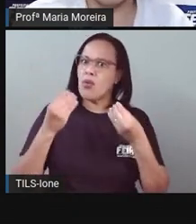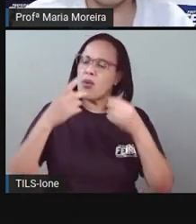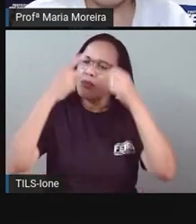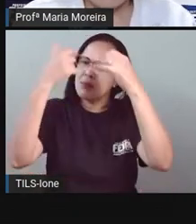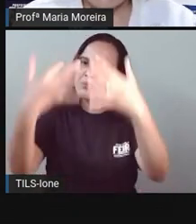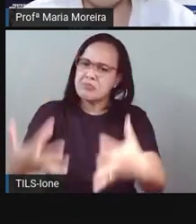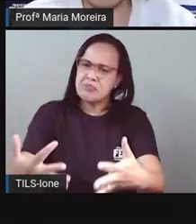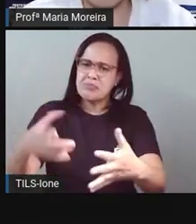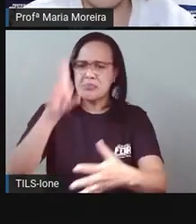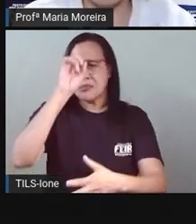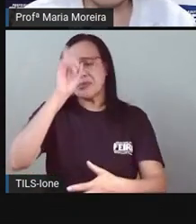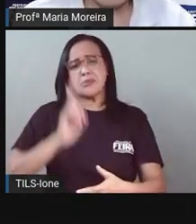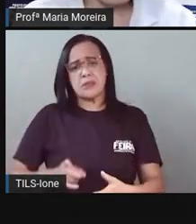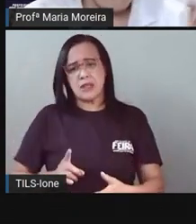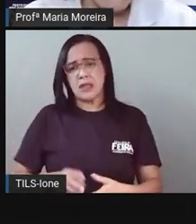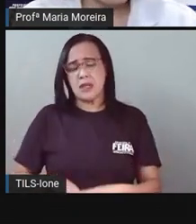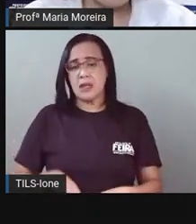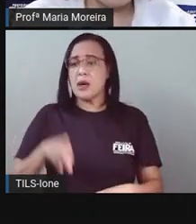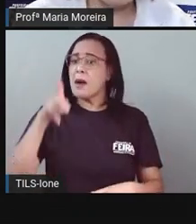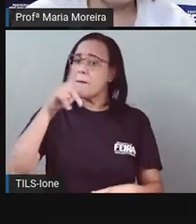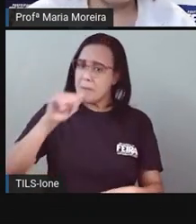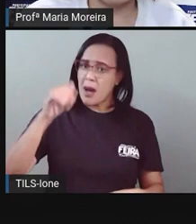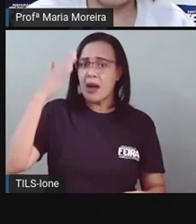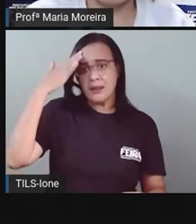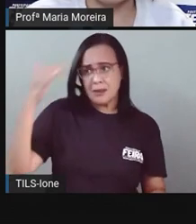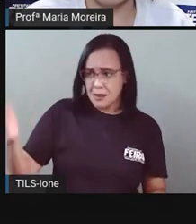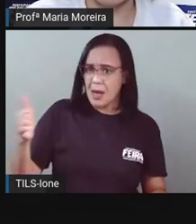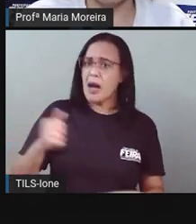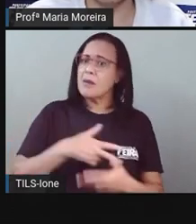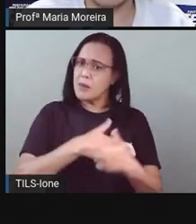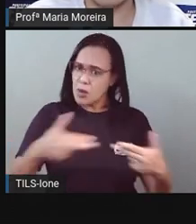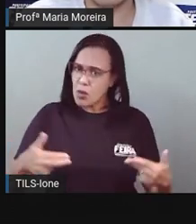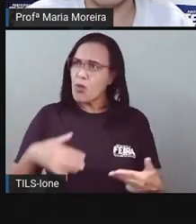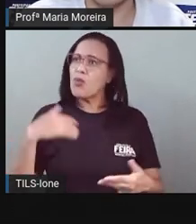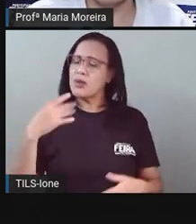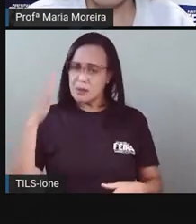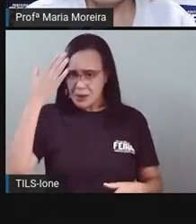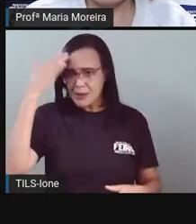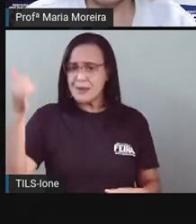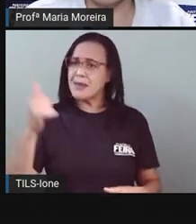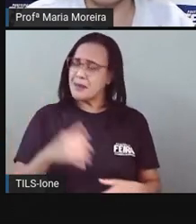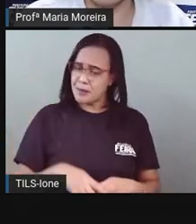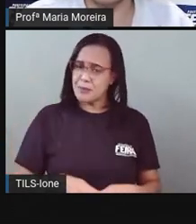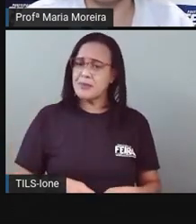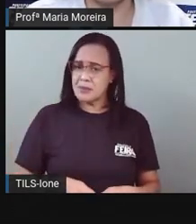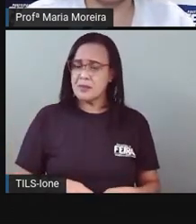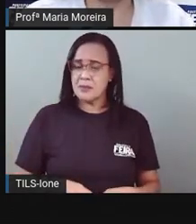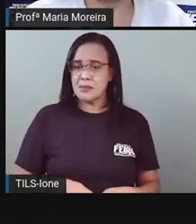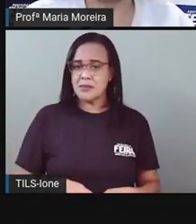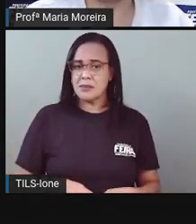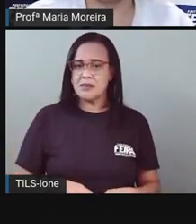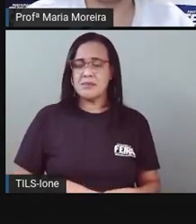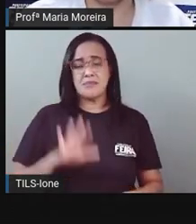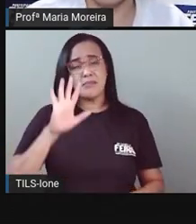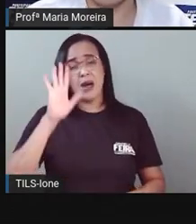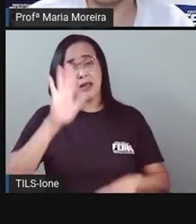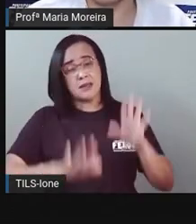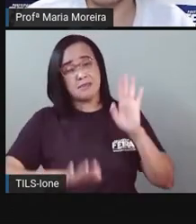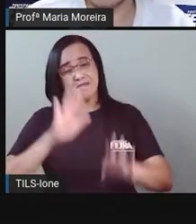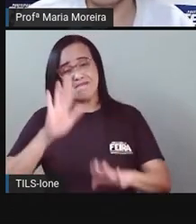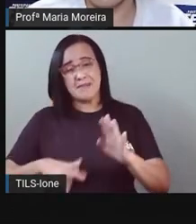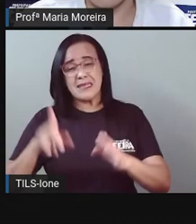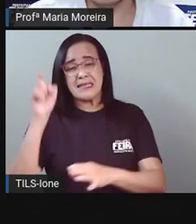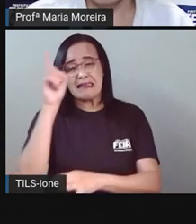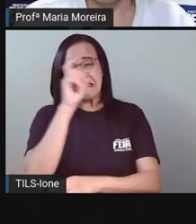não sei Você não é pai? Pai sabe um monte de coisa Eu sei, filha Mas às vezes É difícil de explicar